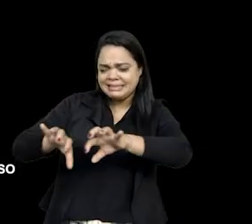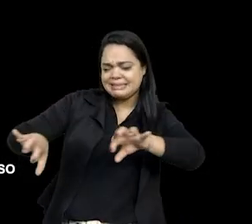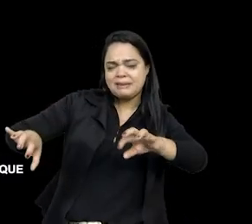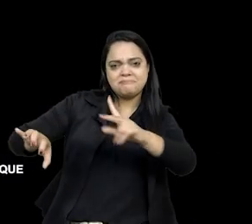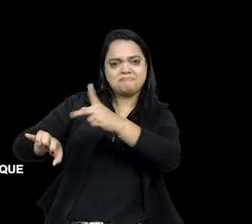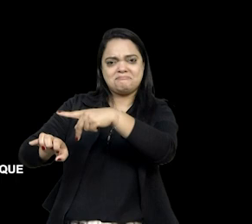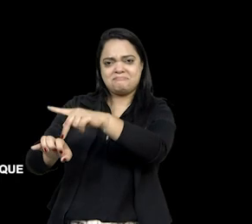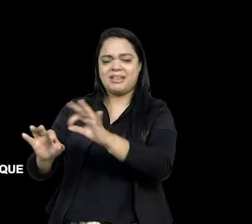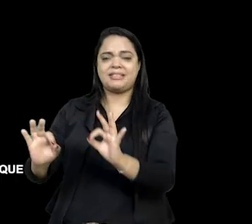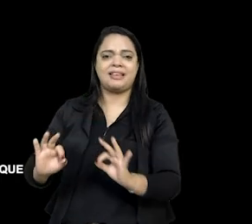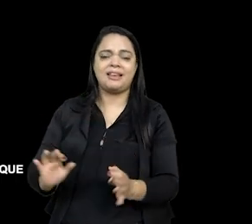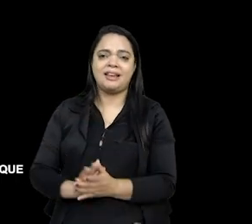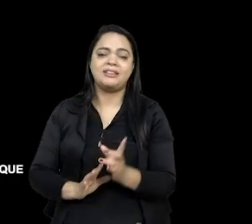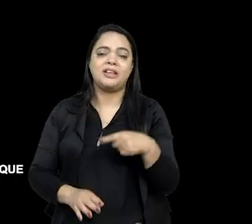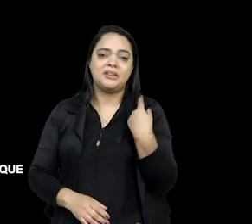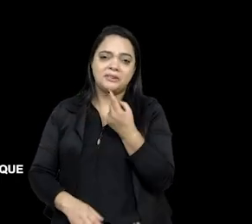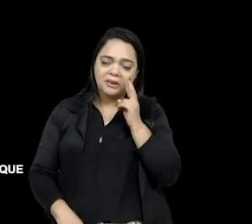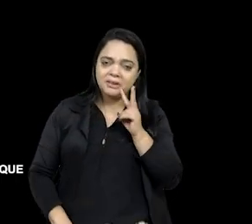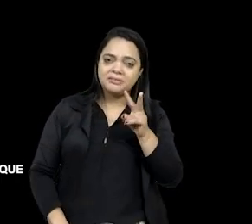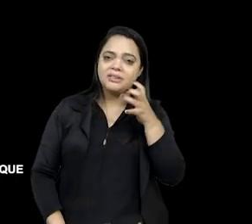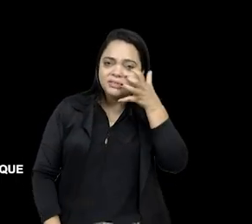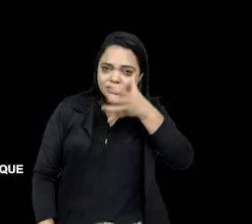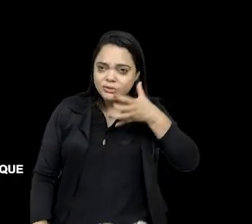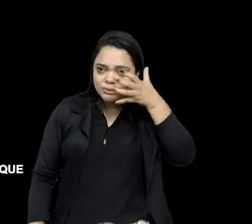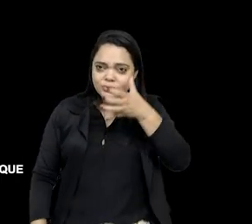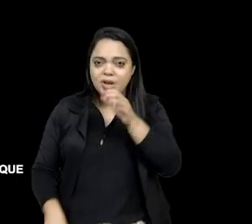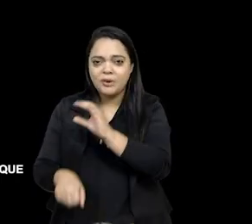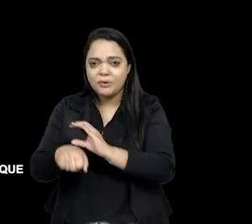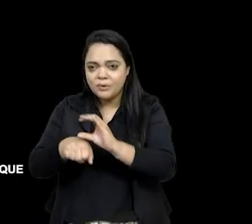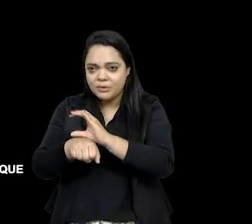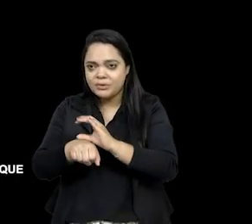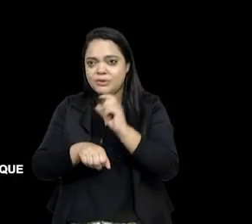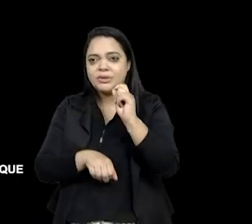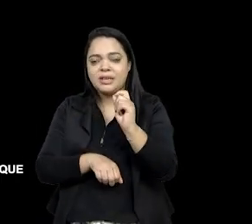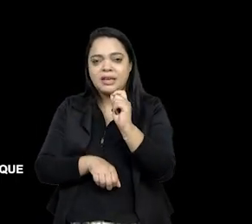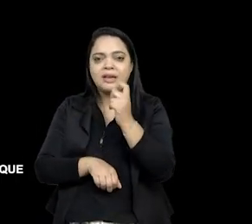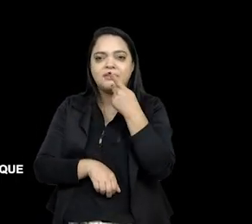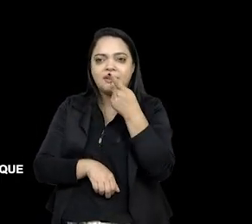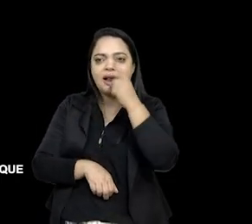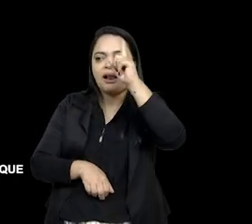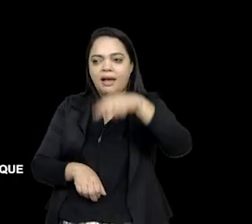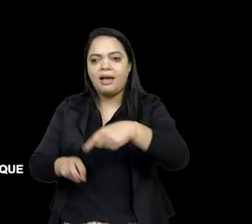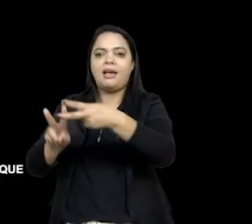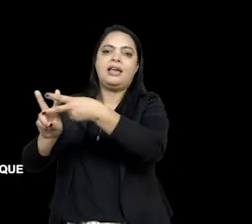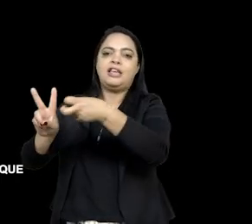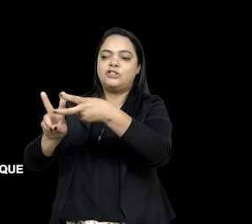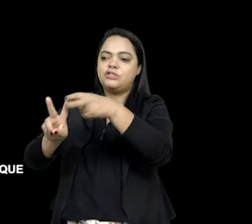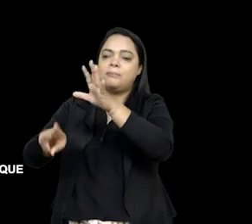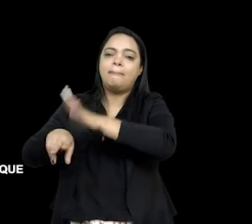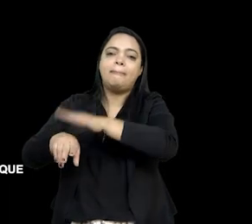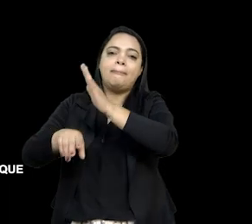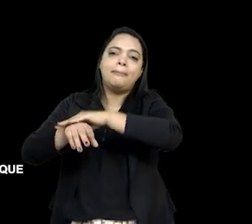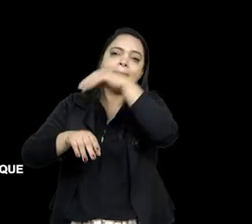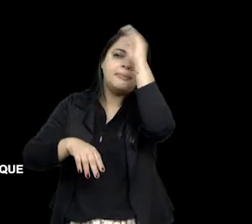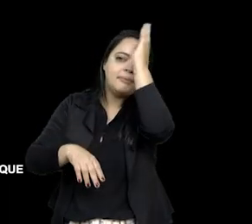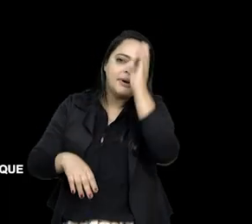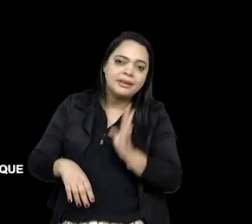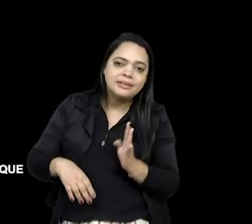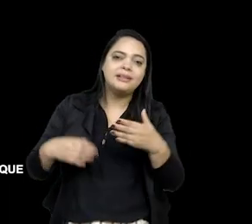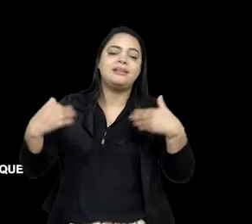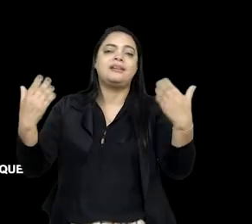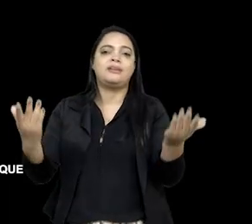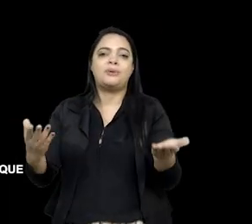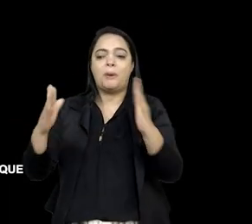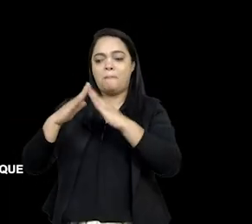a gente pode ver isso no discurso da Constituinte, da Euconfrenap, como indígenas brasileiros, né? Eles estão no território